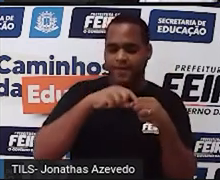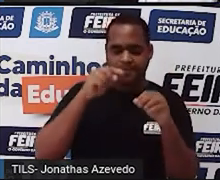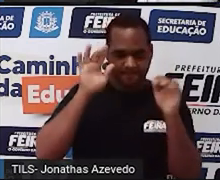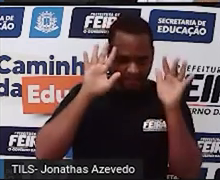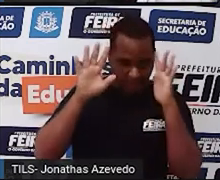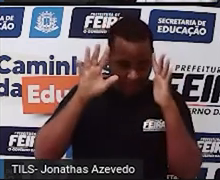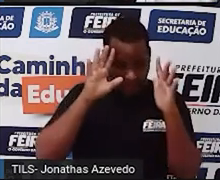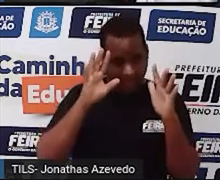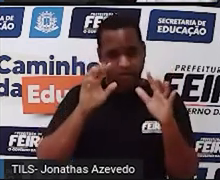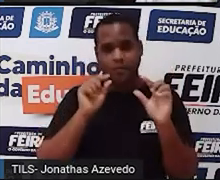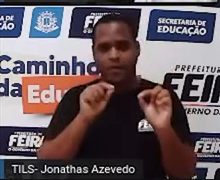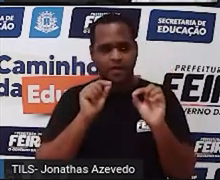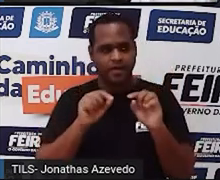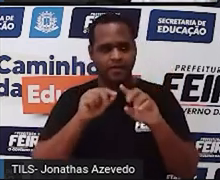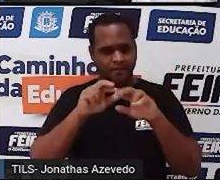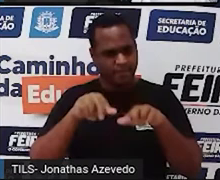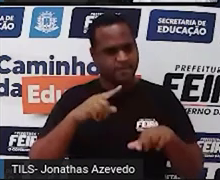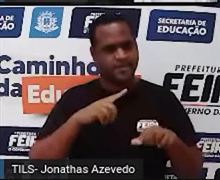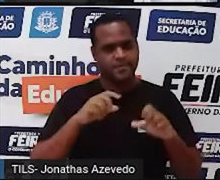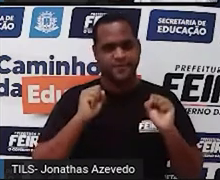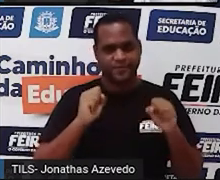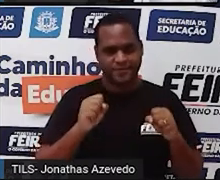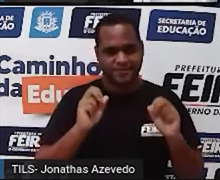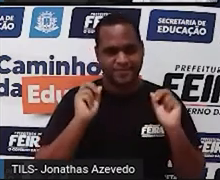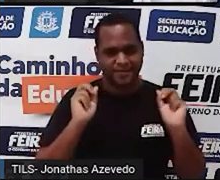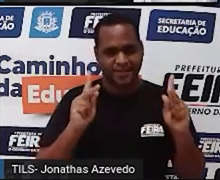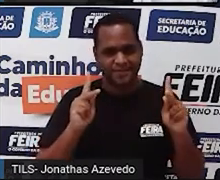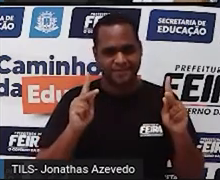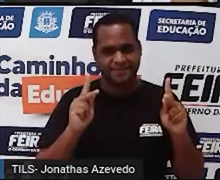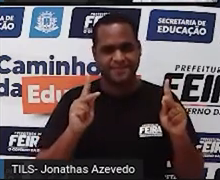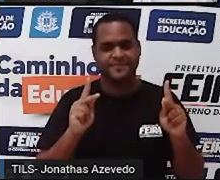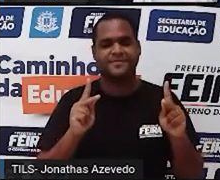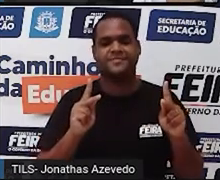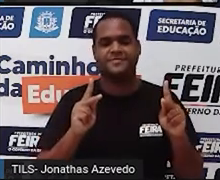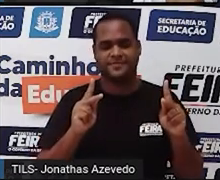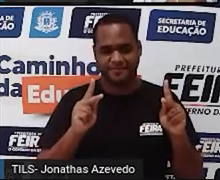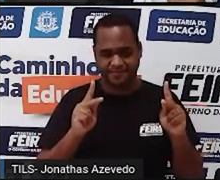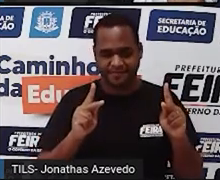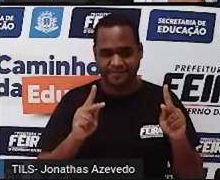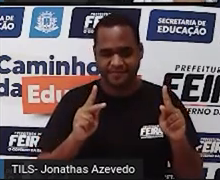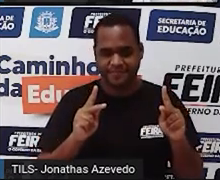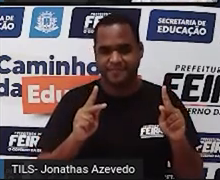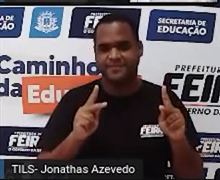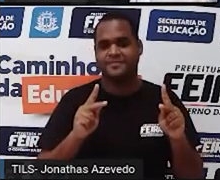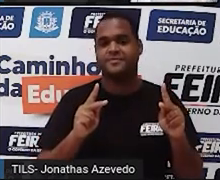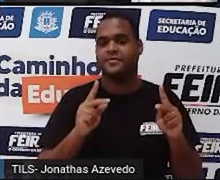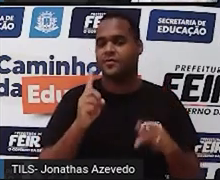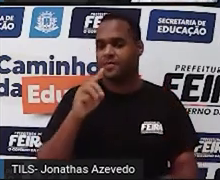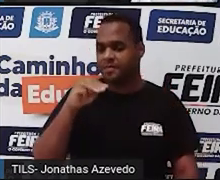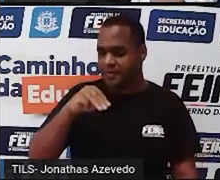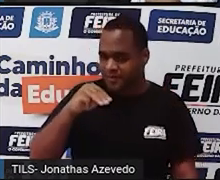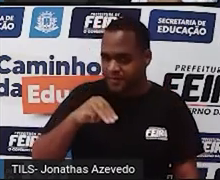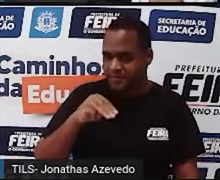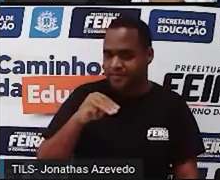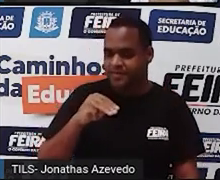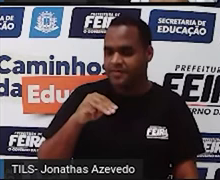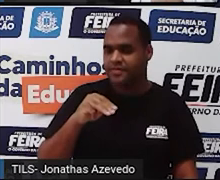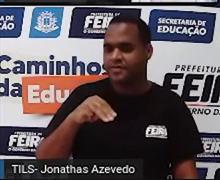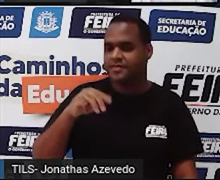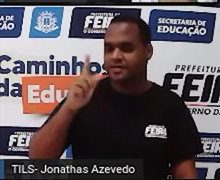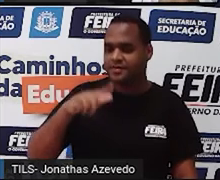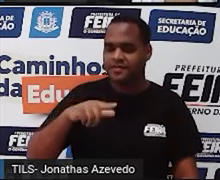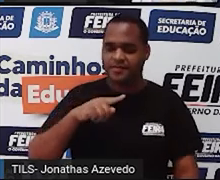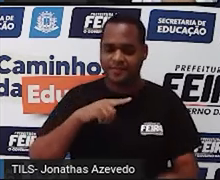pensar no enigma com todo o gás. Valeu? Então, vai ser um minutinho para fazer